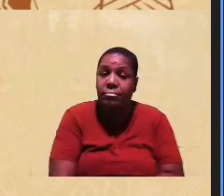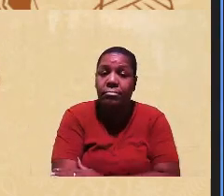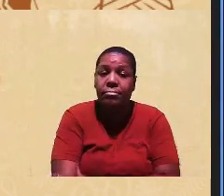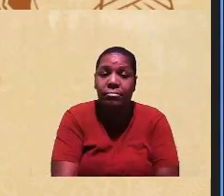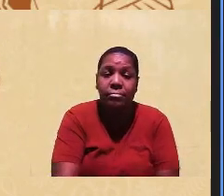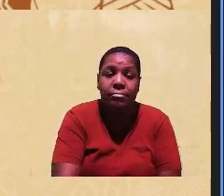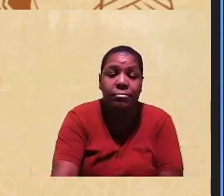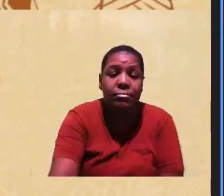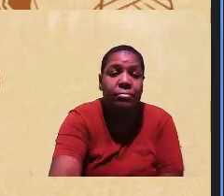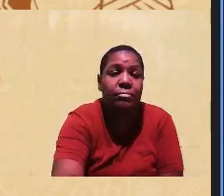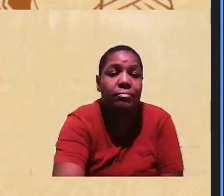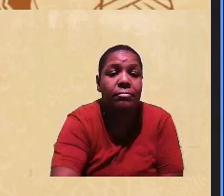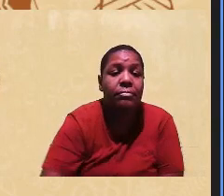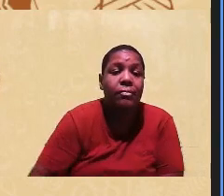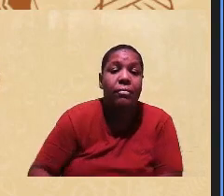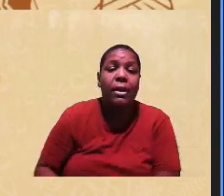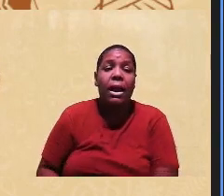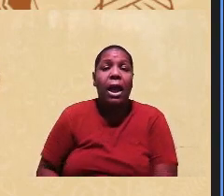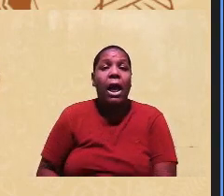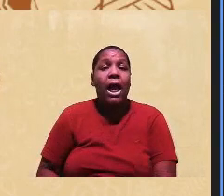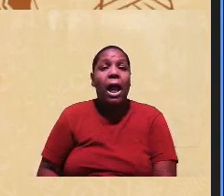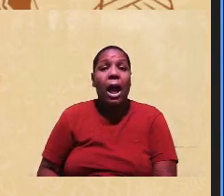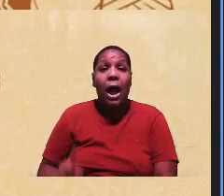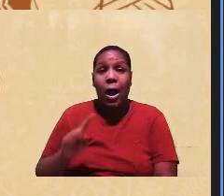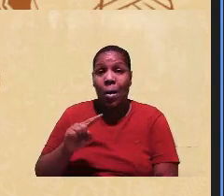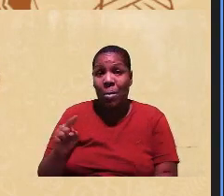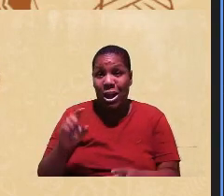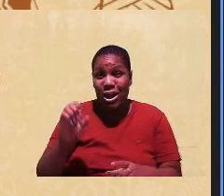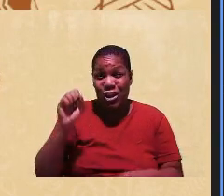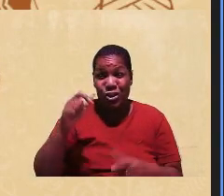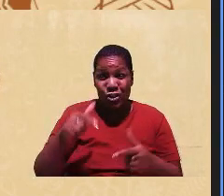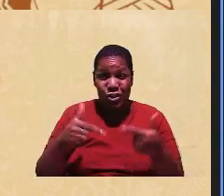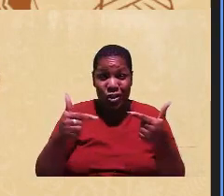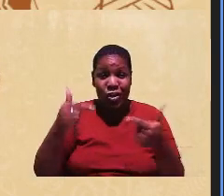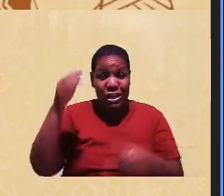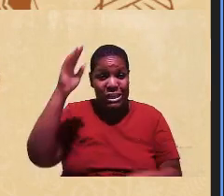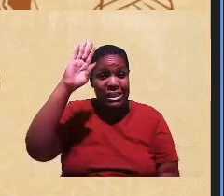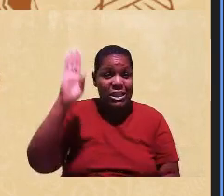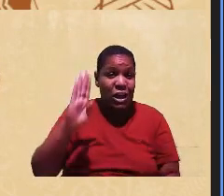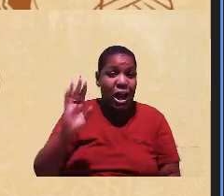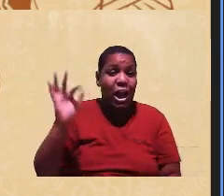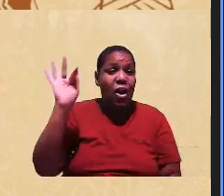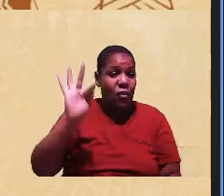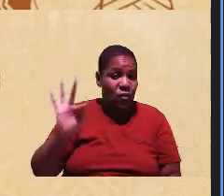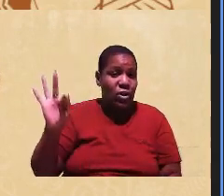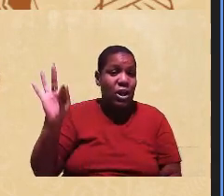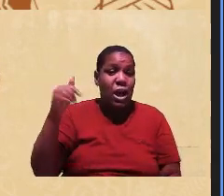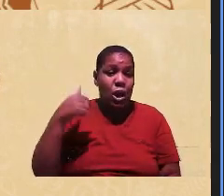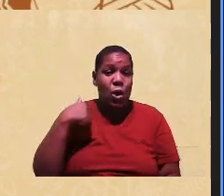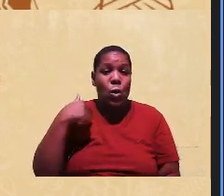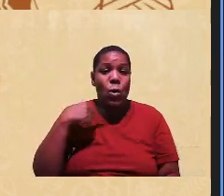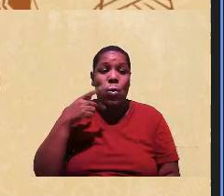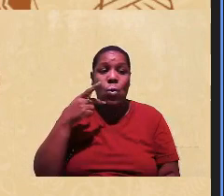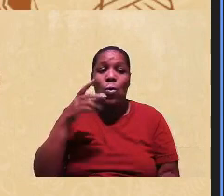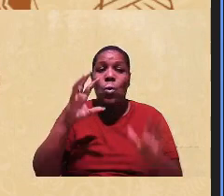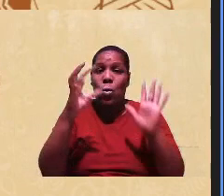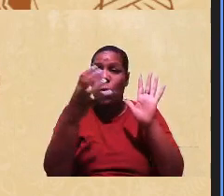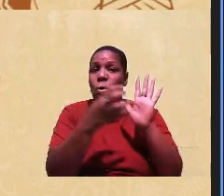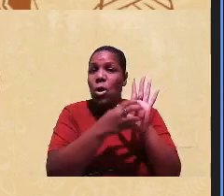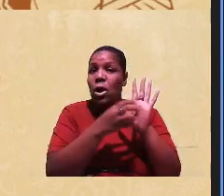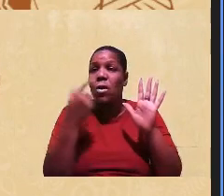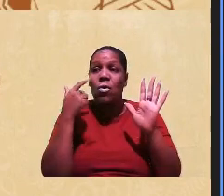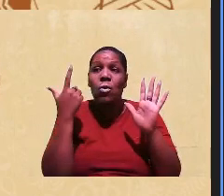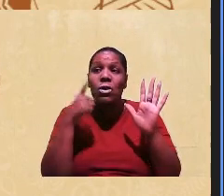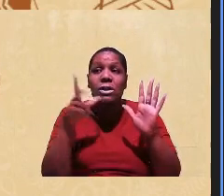Só que, por sorte, como eu faço concursos nacionais, federais, eu consigo pegar os dados.